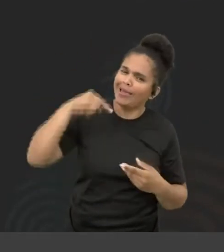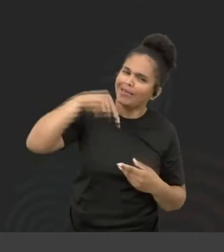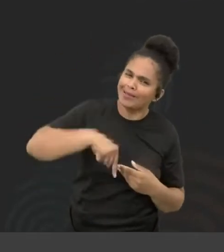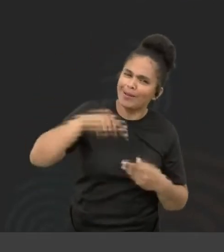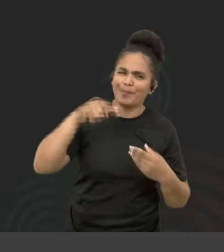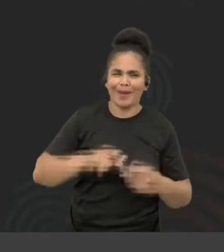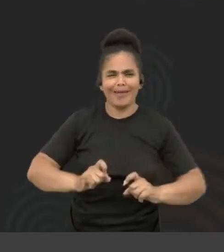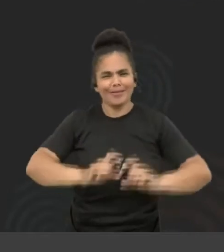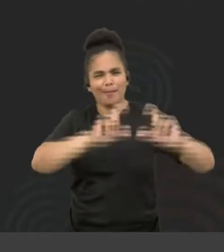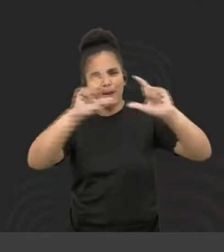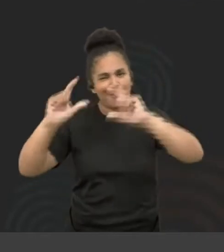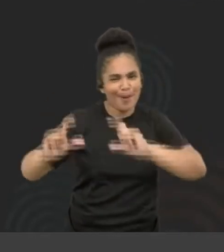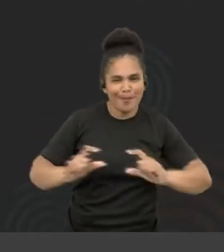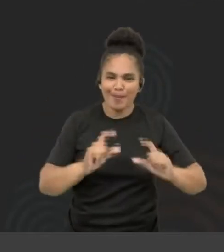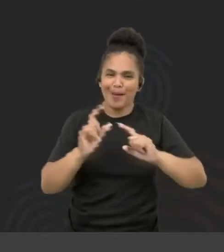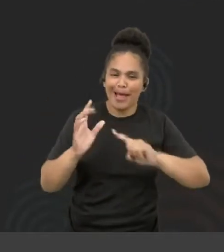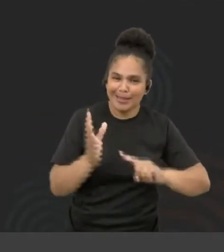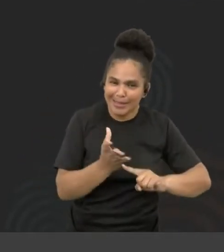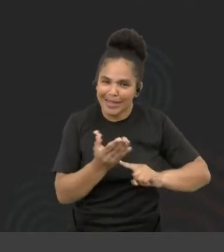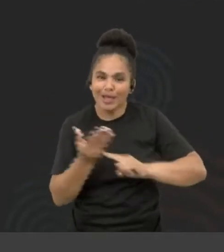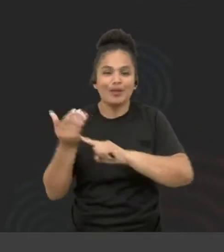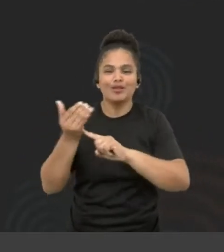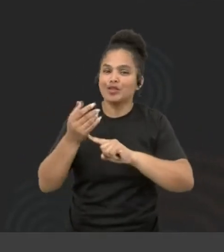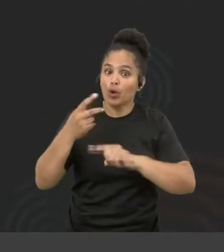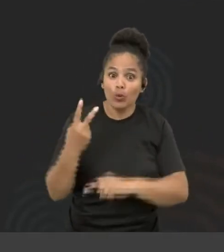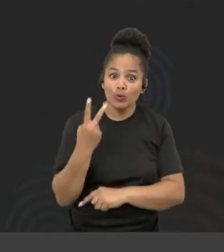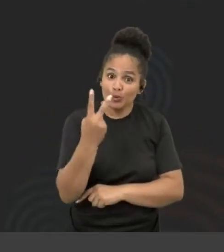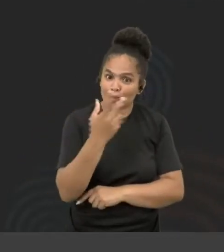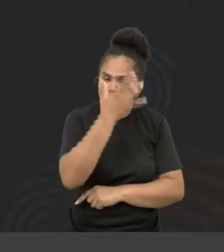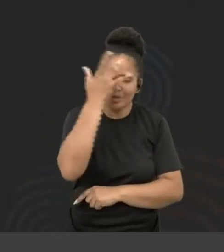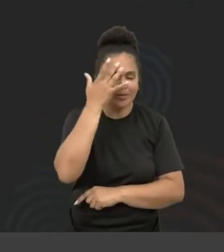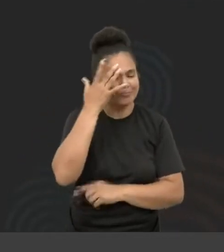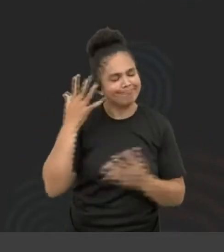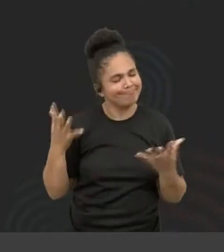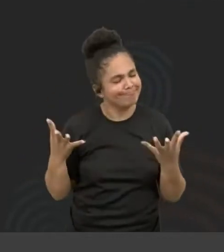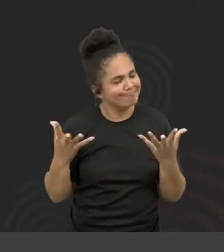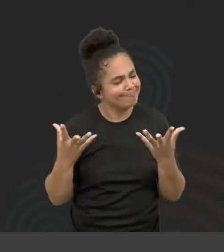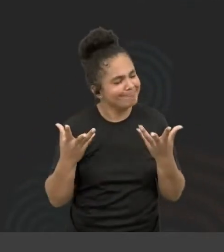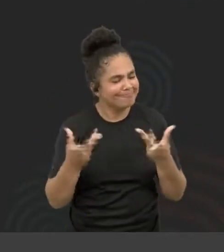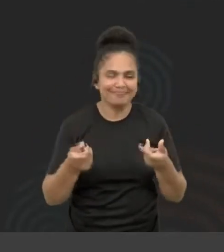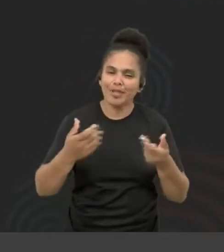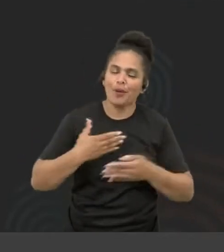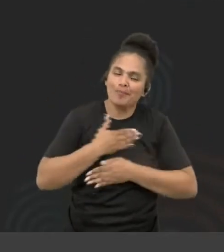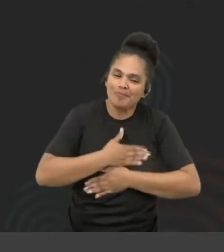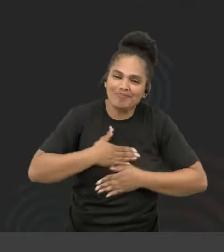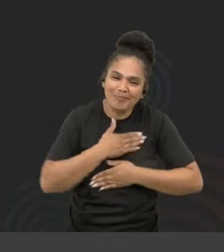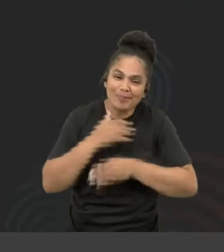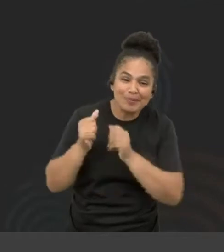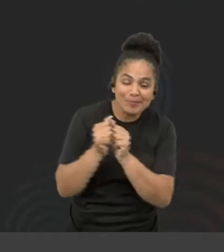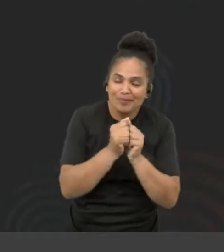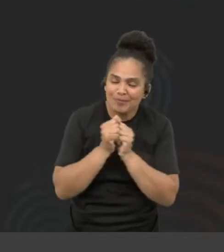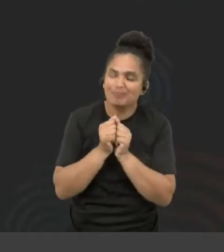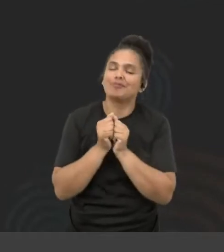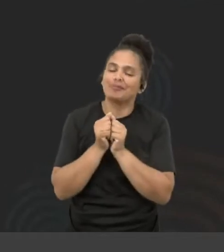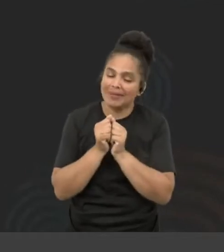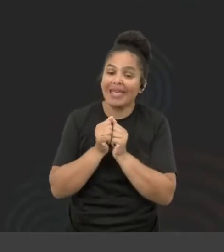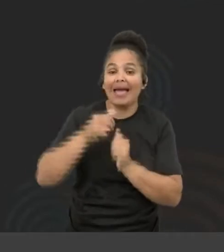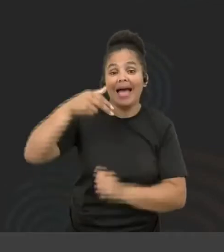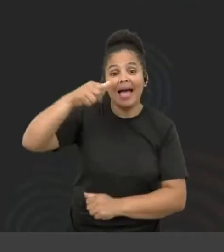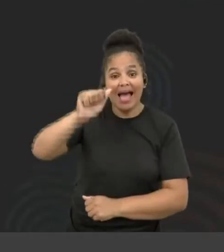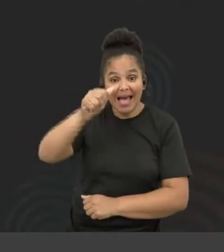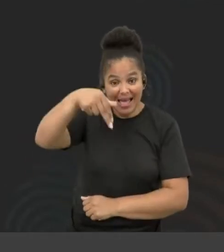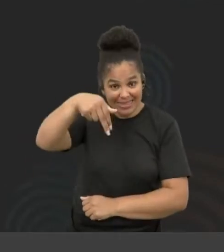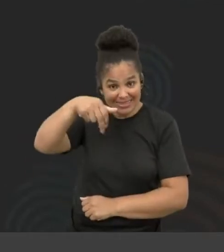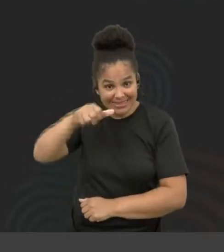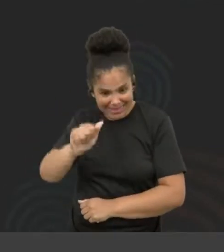ferramenta de inclusão, com duas pessoas maravilhosas que eu tô assim, mega honrada de estar junto, que é a Ana Gouveia,